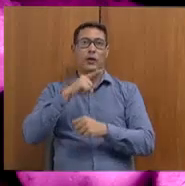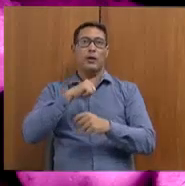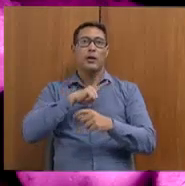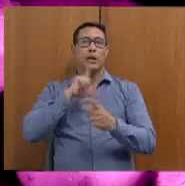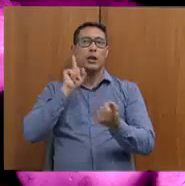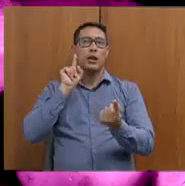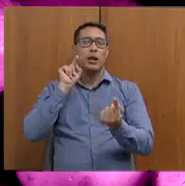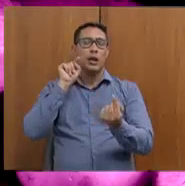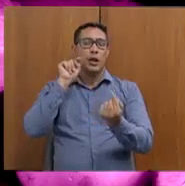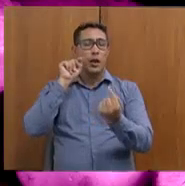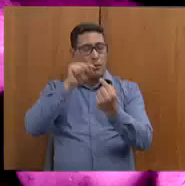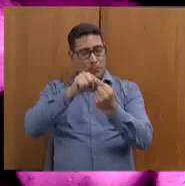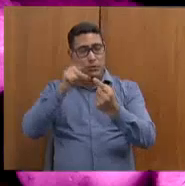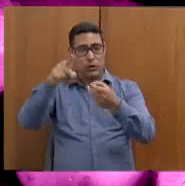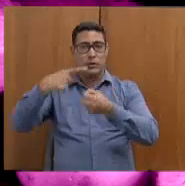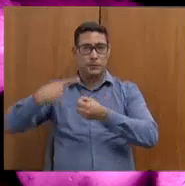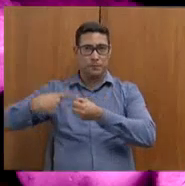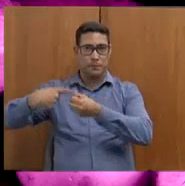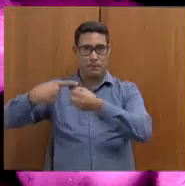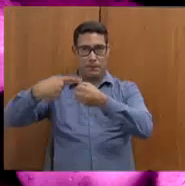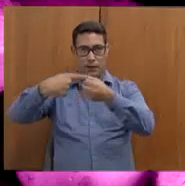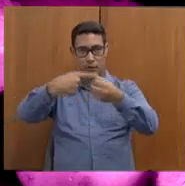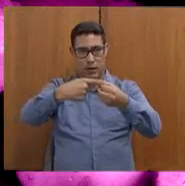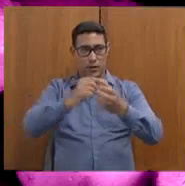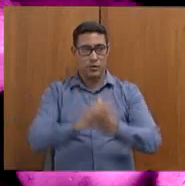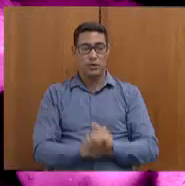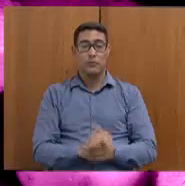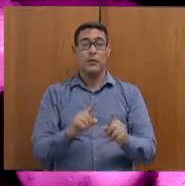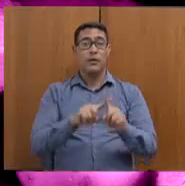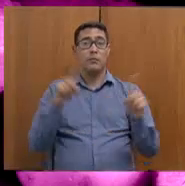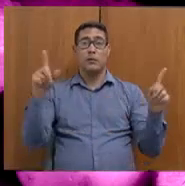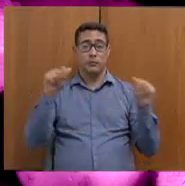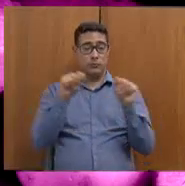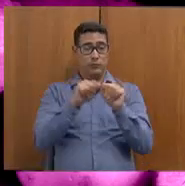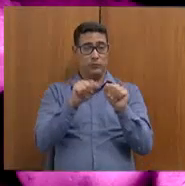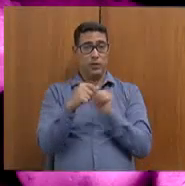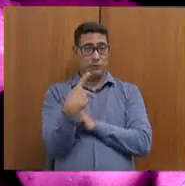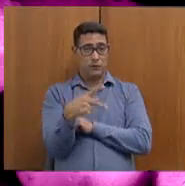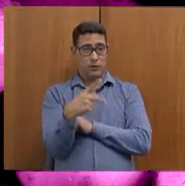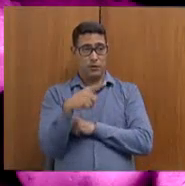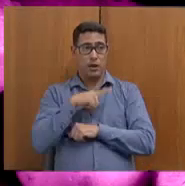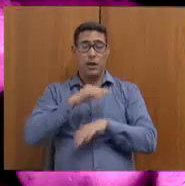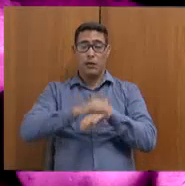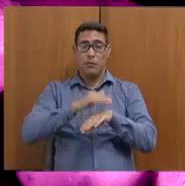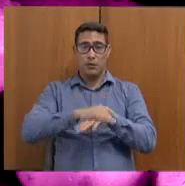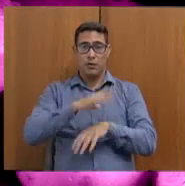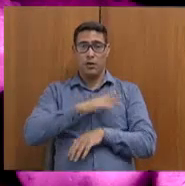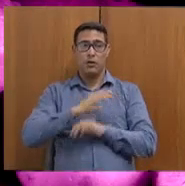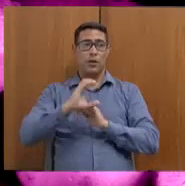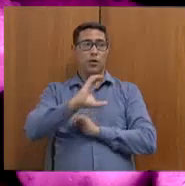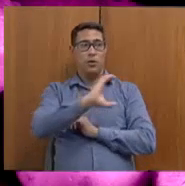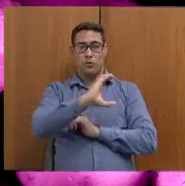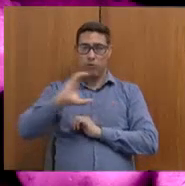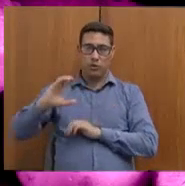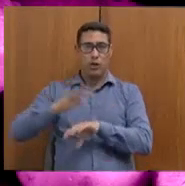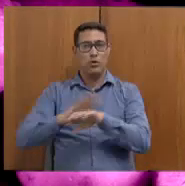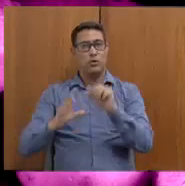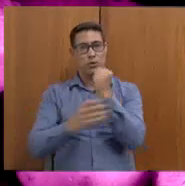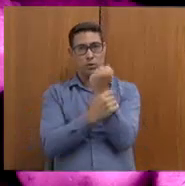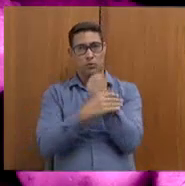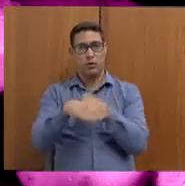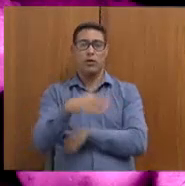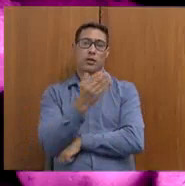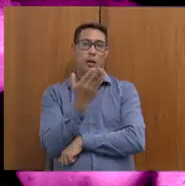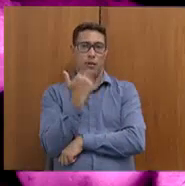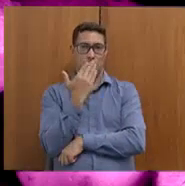realizada por município, mas, para realizá-la, o município precisa ter um Conselho Municipal de Segurança Alimentar e ter